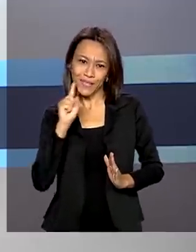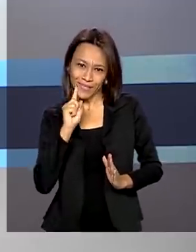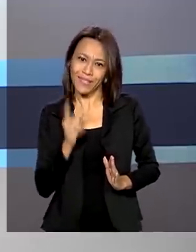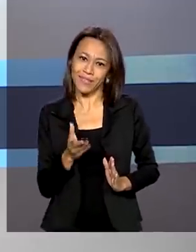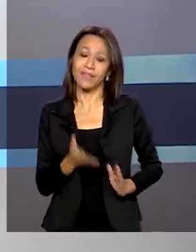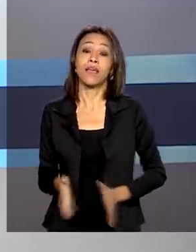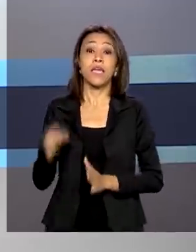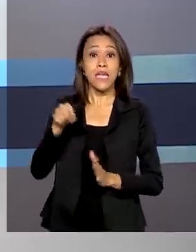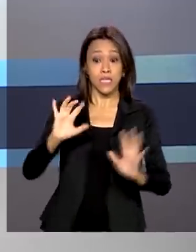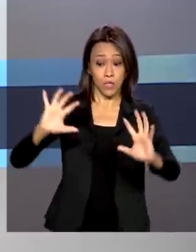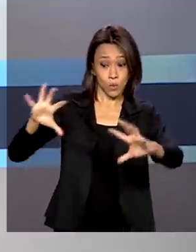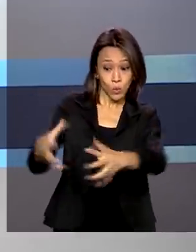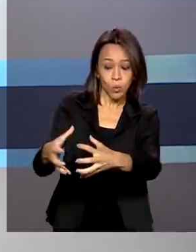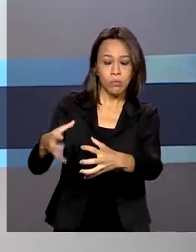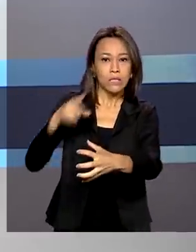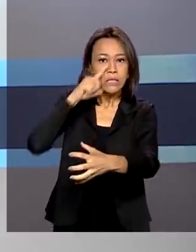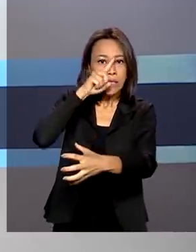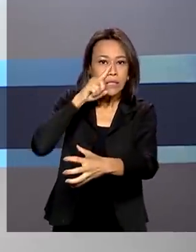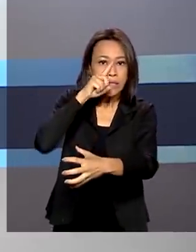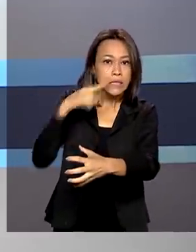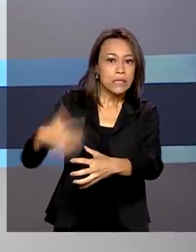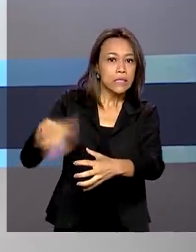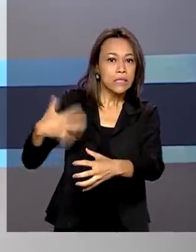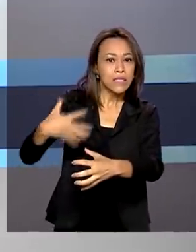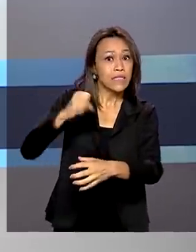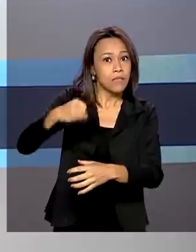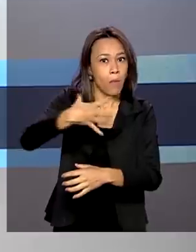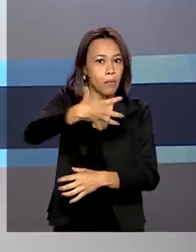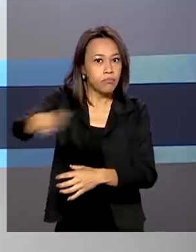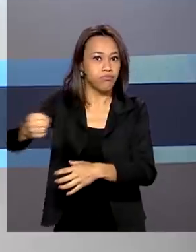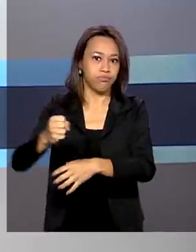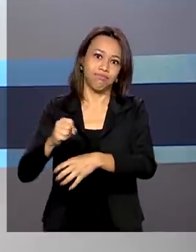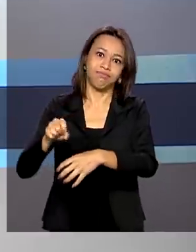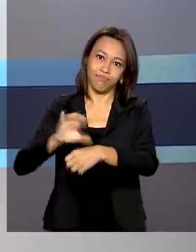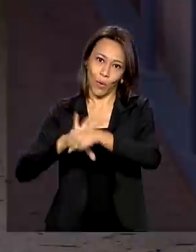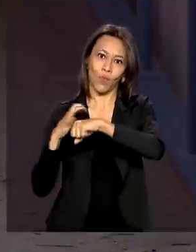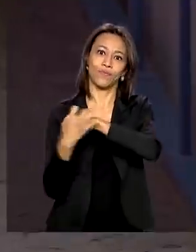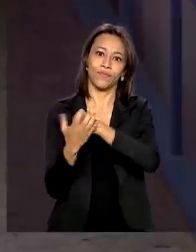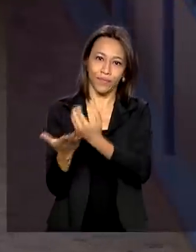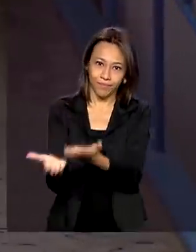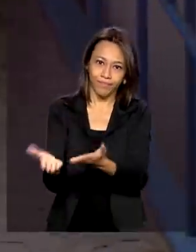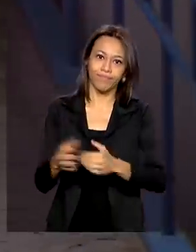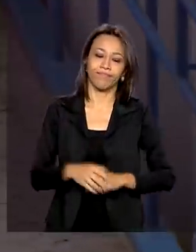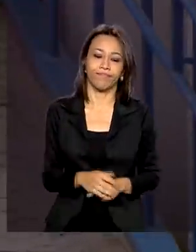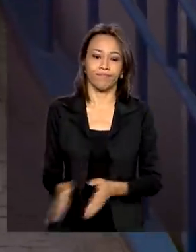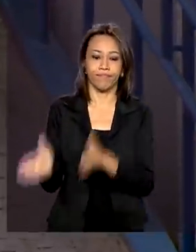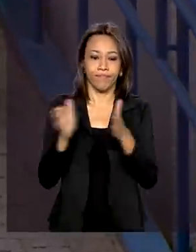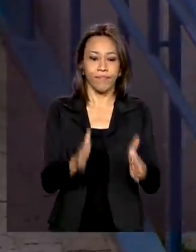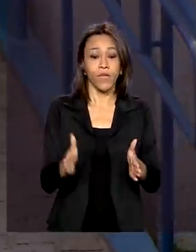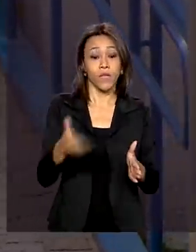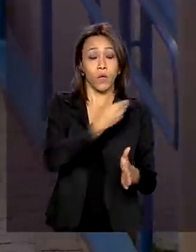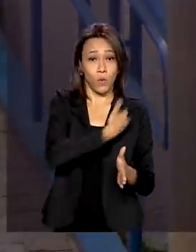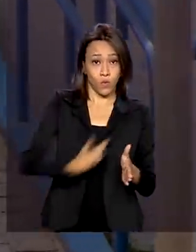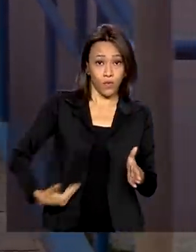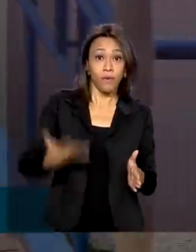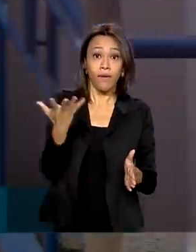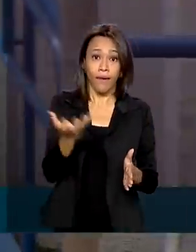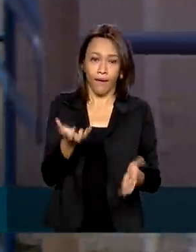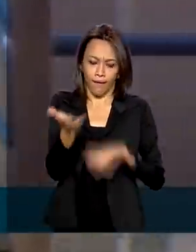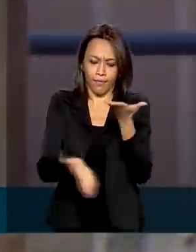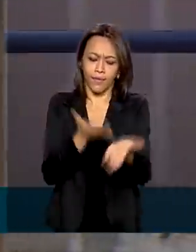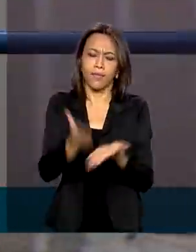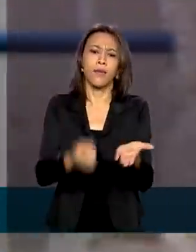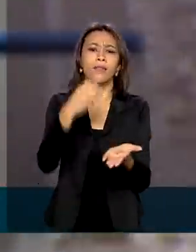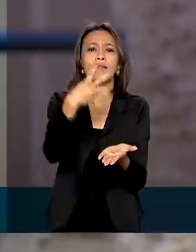grupo tem apresentado um maior risco de agravamento em caso de Covid-19. O governo espera atender cerca de 3